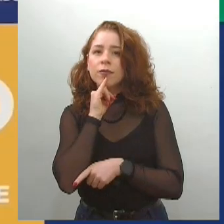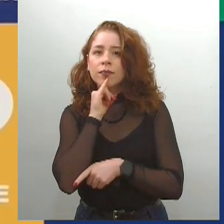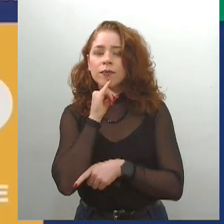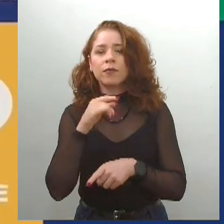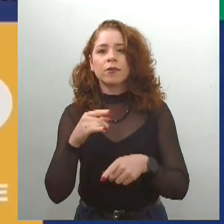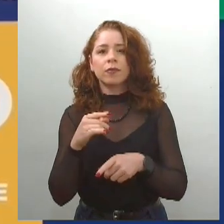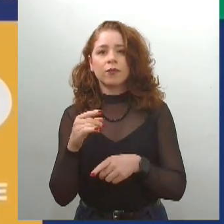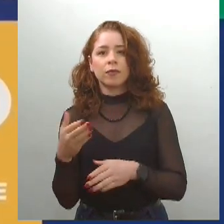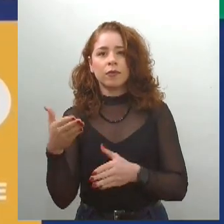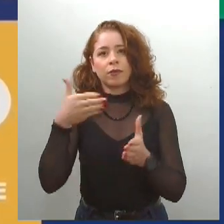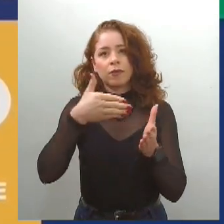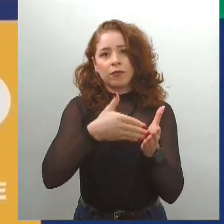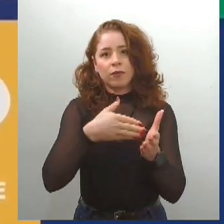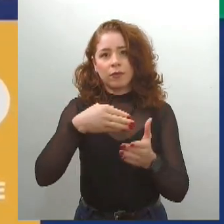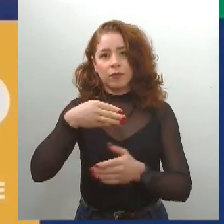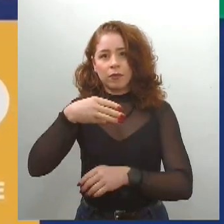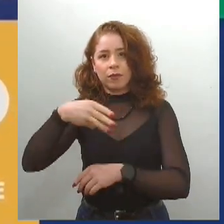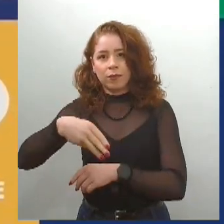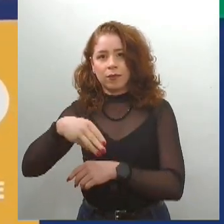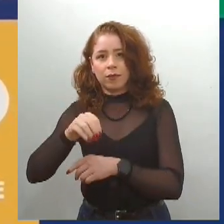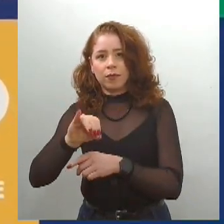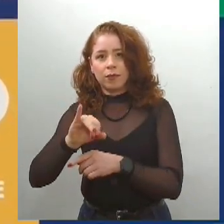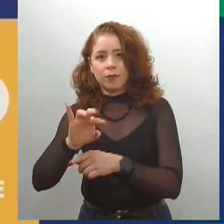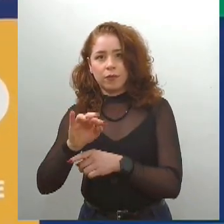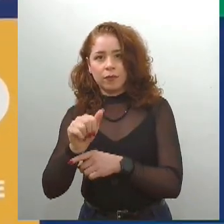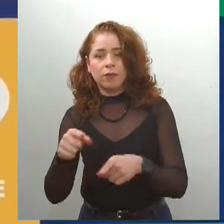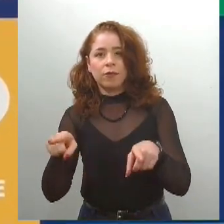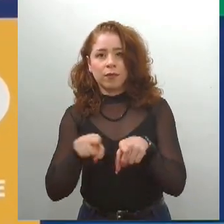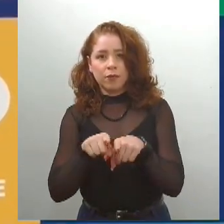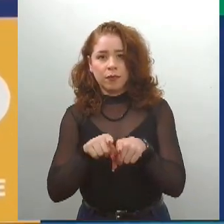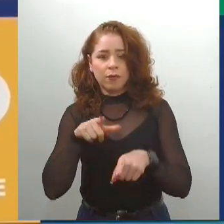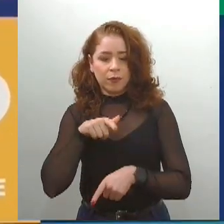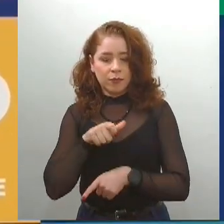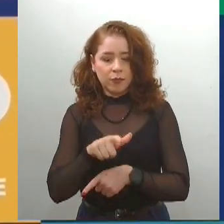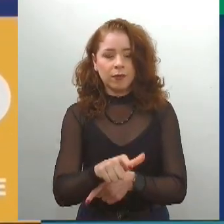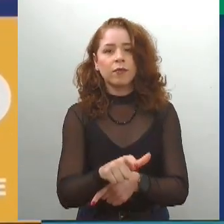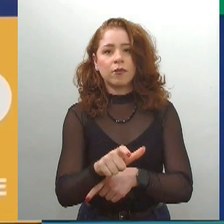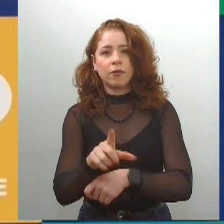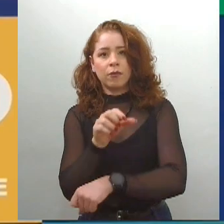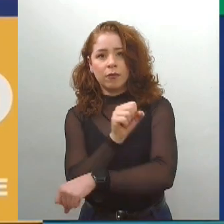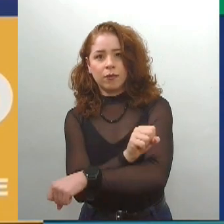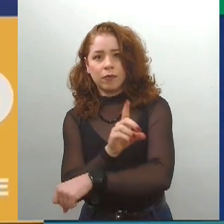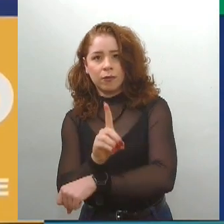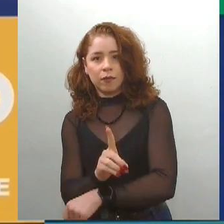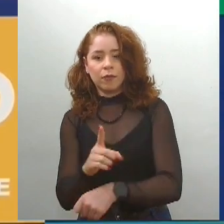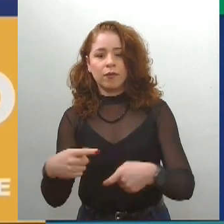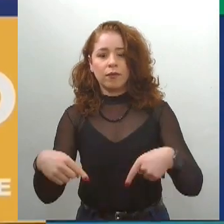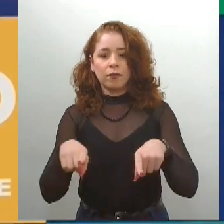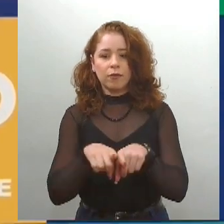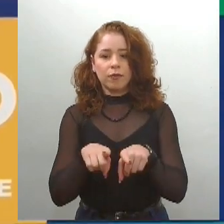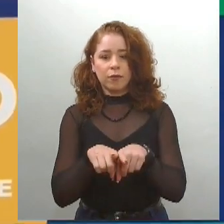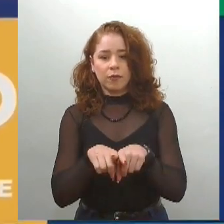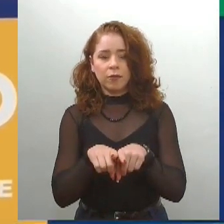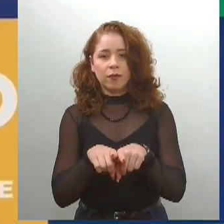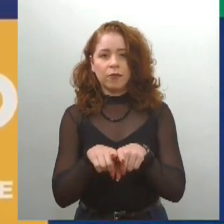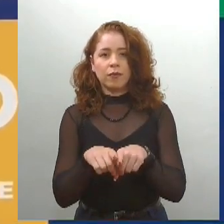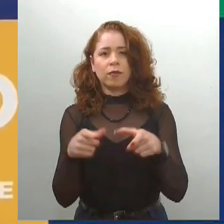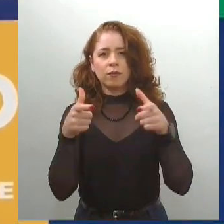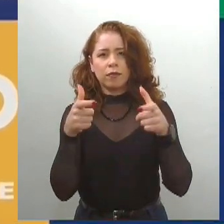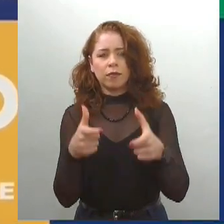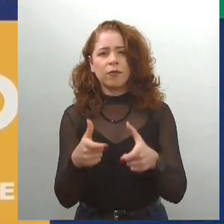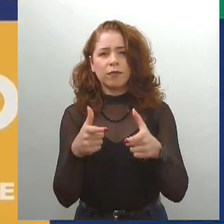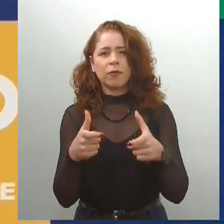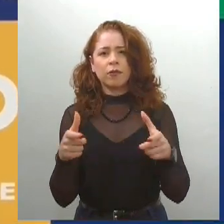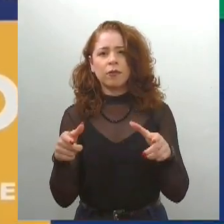Lagarto a São Júlios e nas proximidades da cidade de Ribeiro, São Júlios Barbosa. Desde o dia 5 de